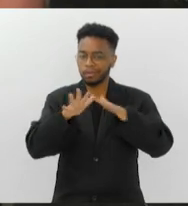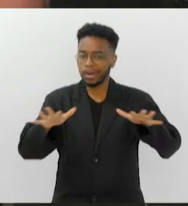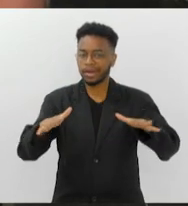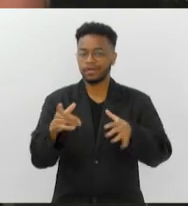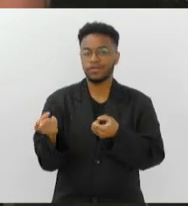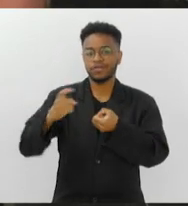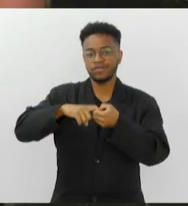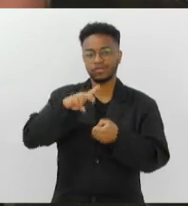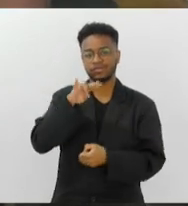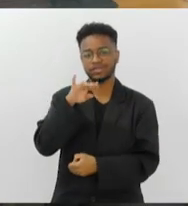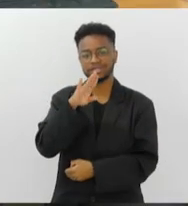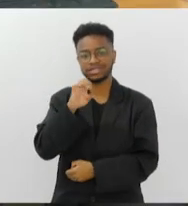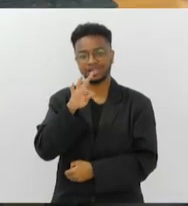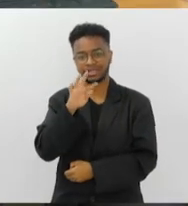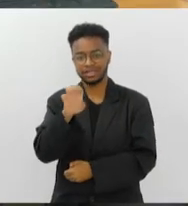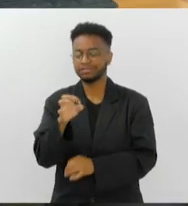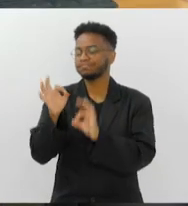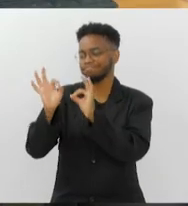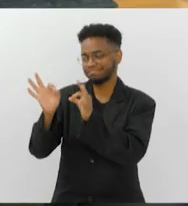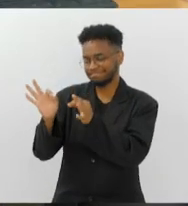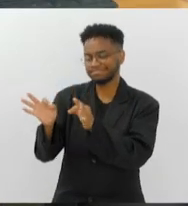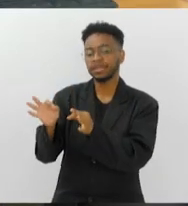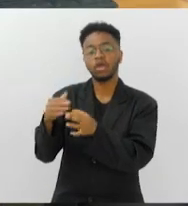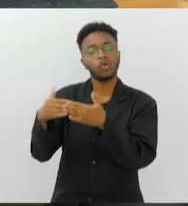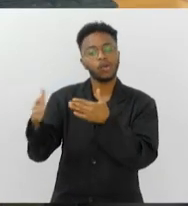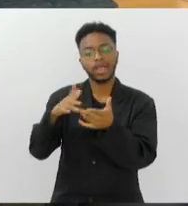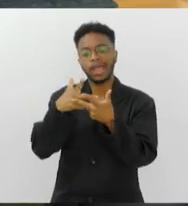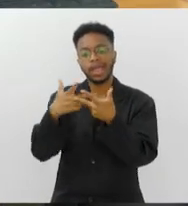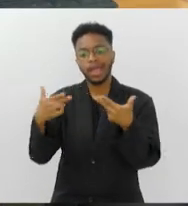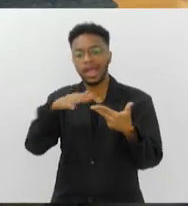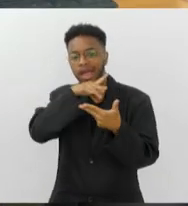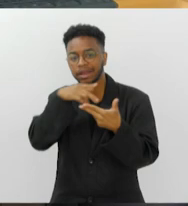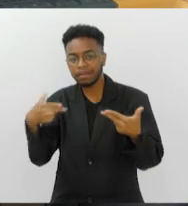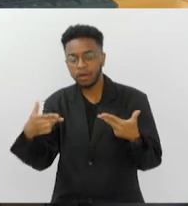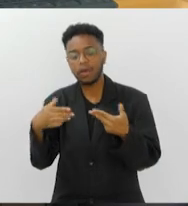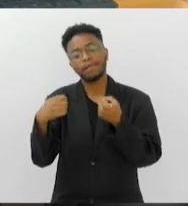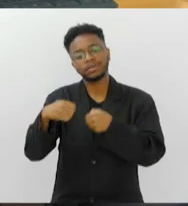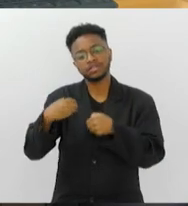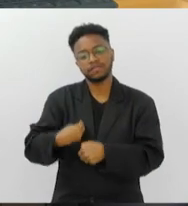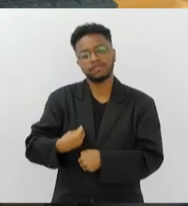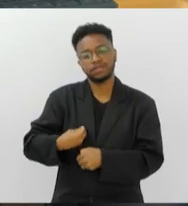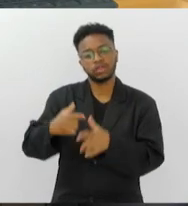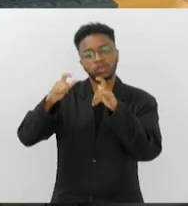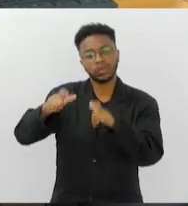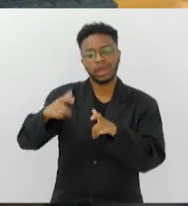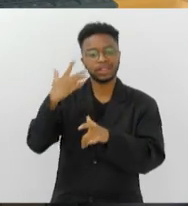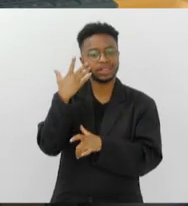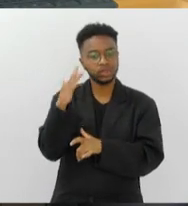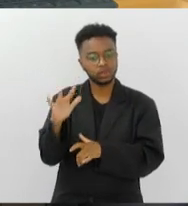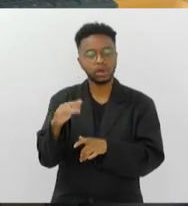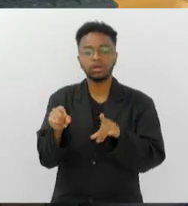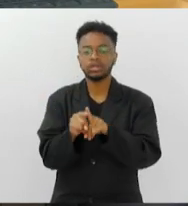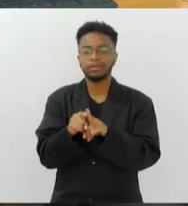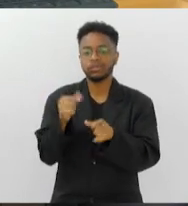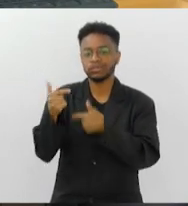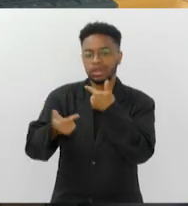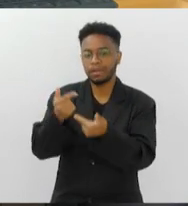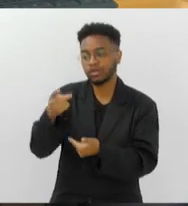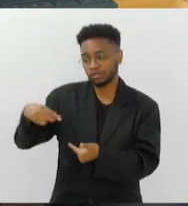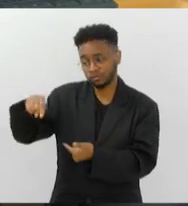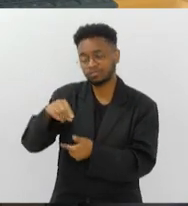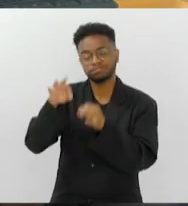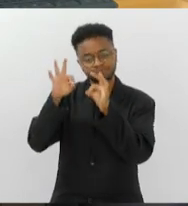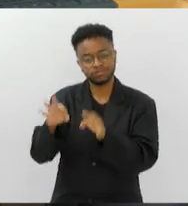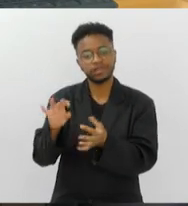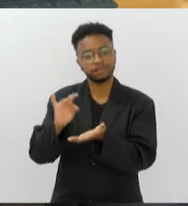Volto com você, Vicente. Com certeza, PV. Qualquer animal, né, deve viver no seu habitat natural. E esse trabalho da Santa Úrsula aí é